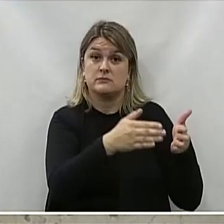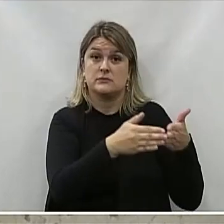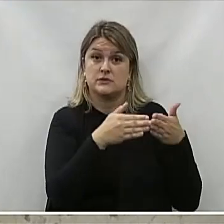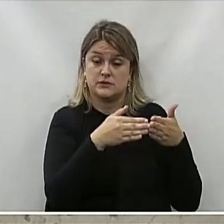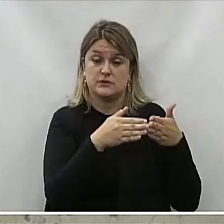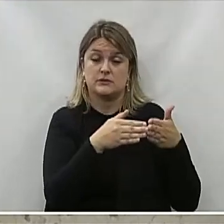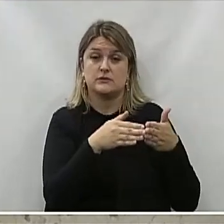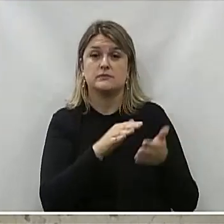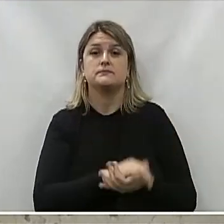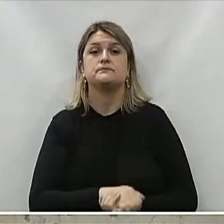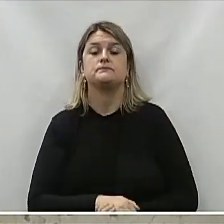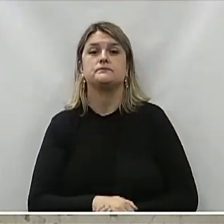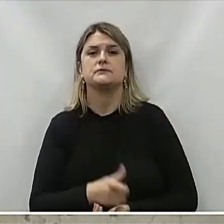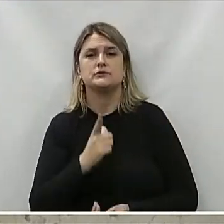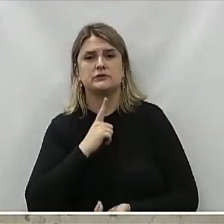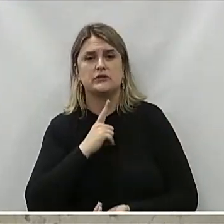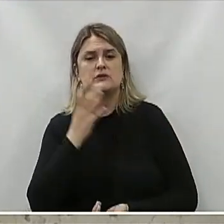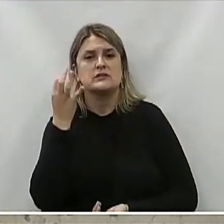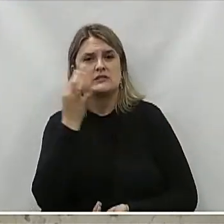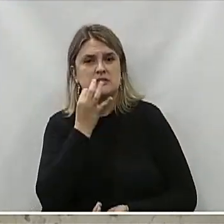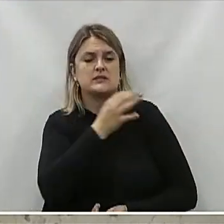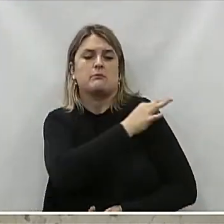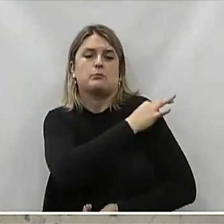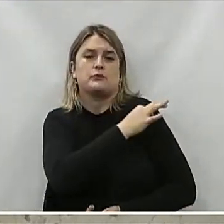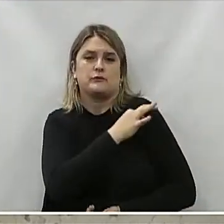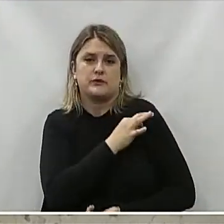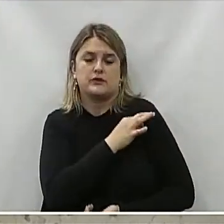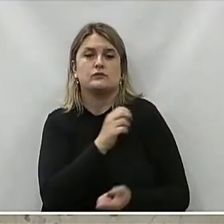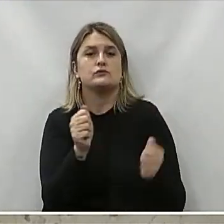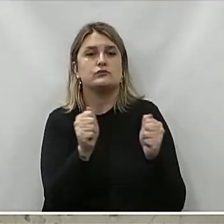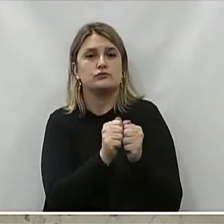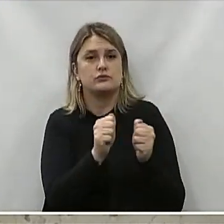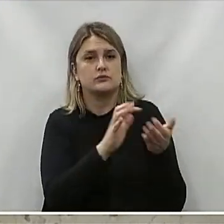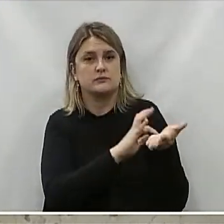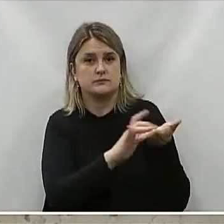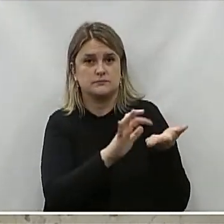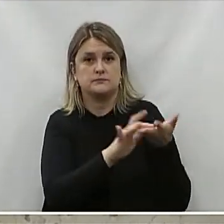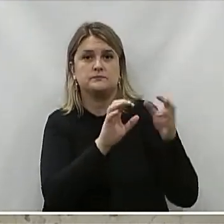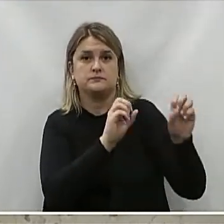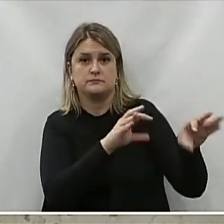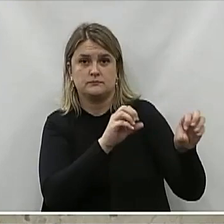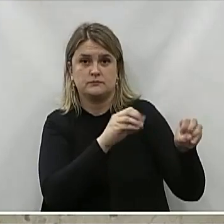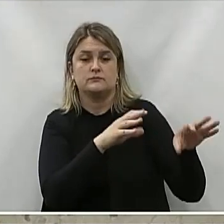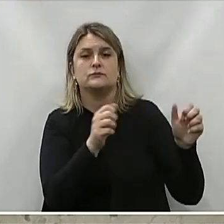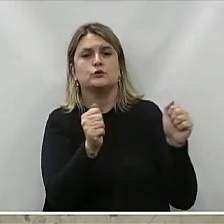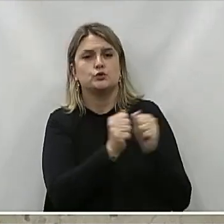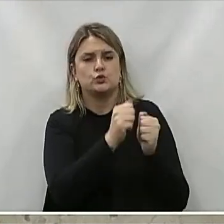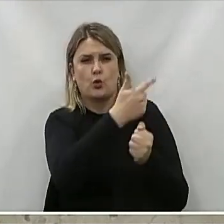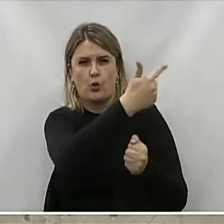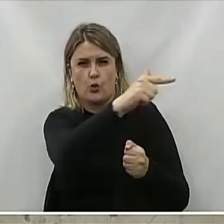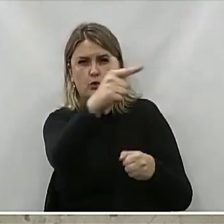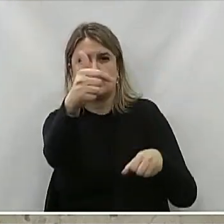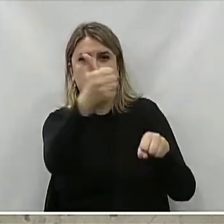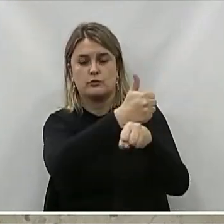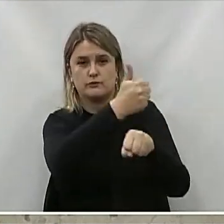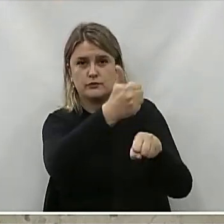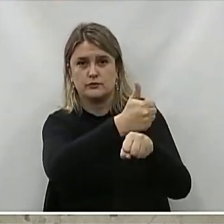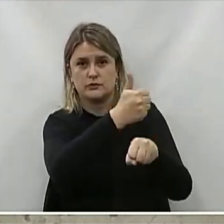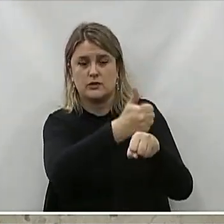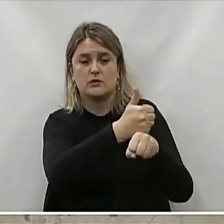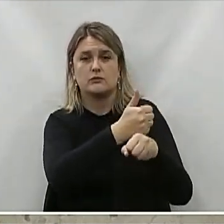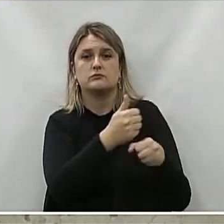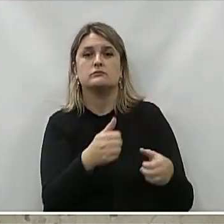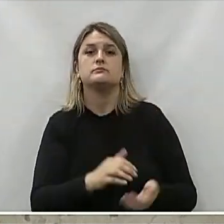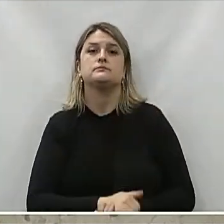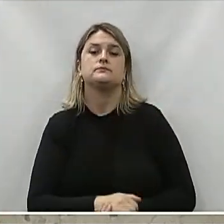mais importante ainda Eu tenho absoluta certeza Que o prefeito Através Juntamento com o secretário De educação Com a secretaria De educação